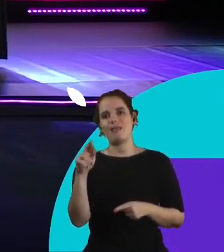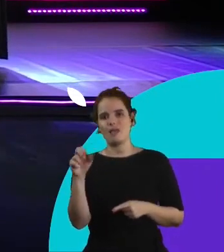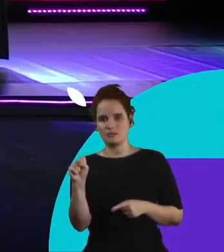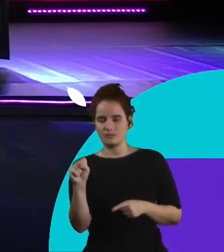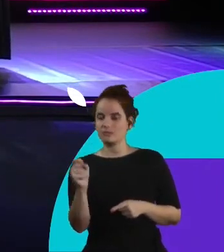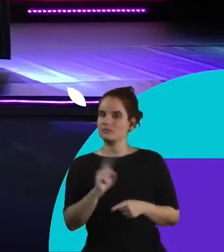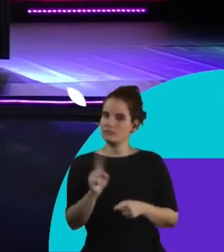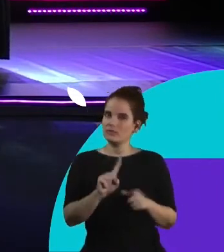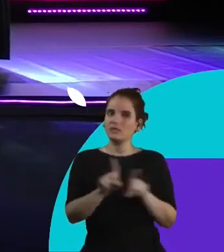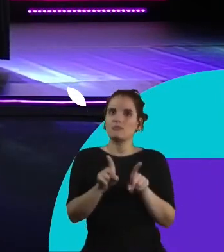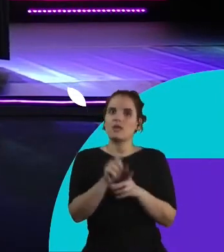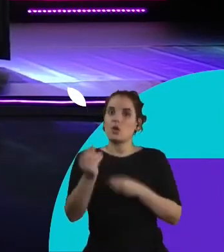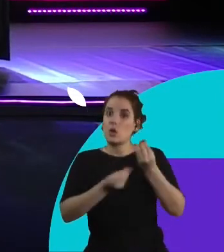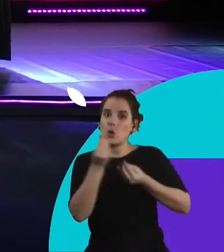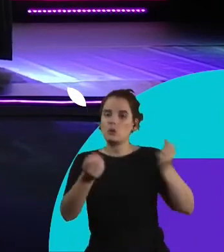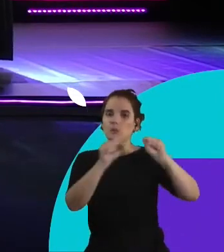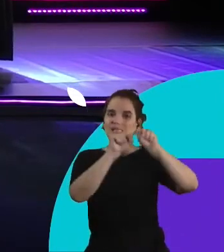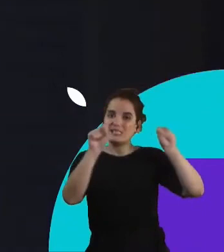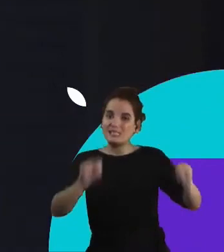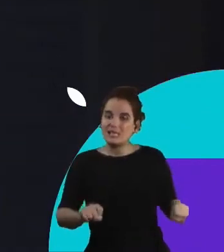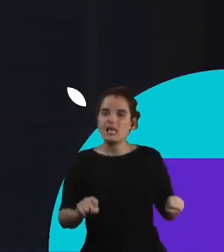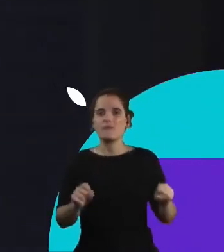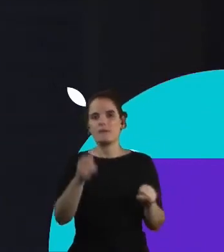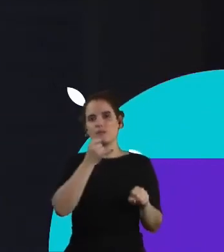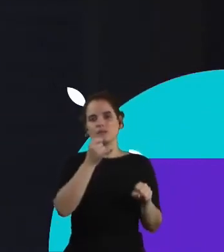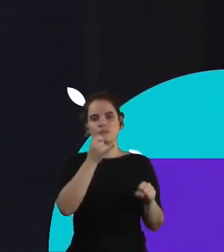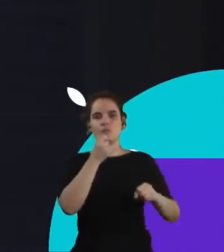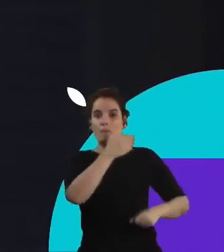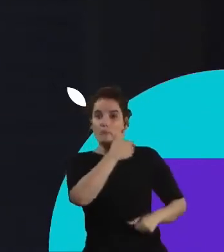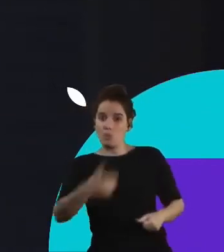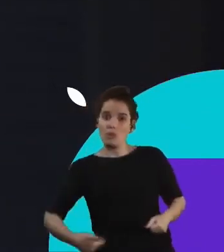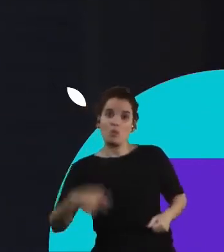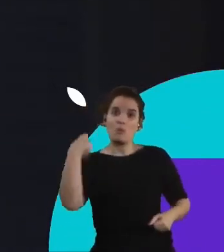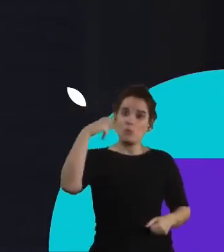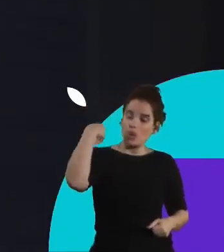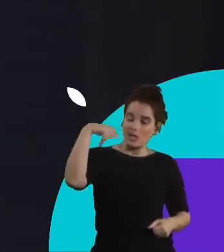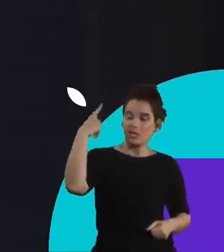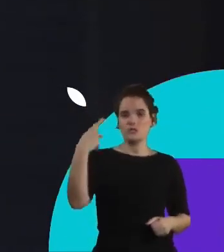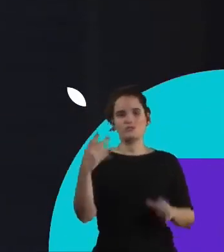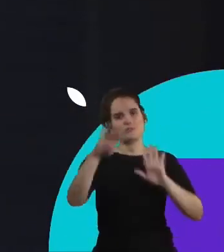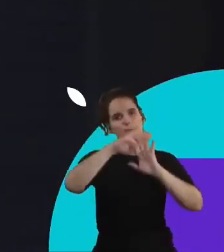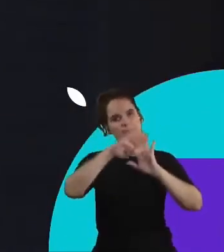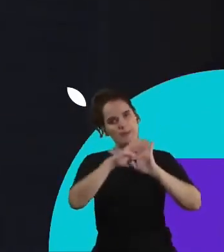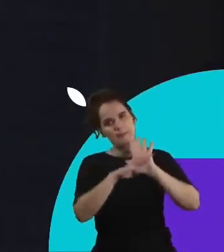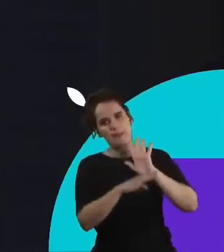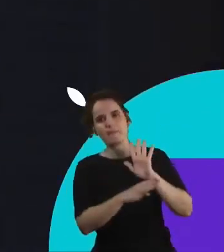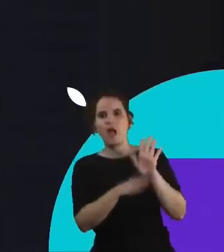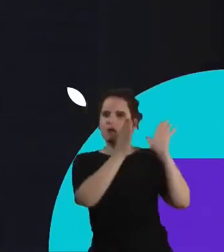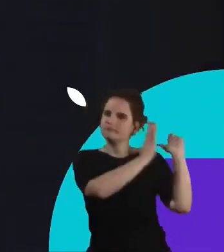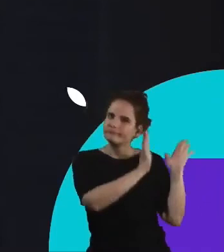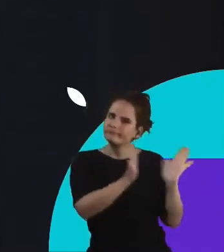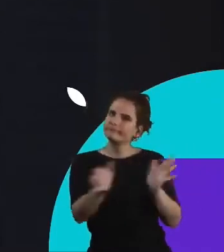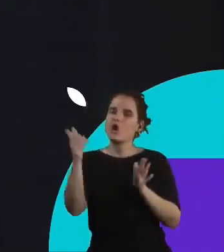que a gente constrói mesmo os sistemas né equipamentos públicos e constrói uma agenda estruturada